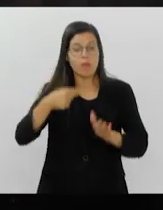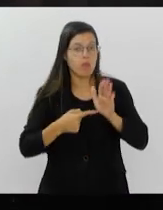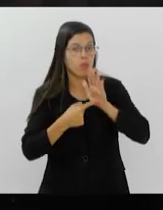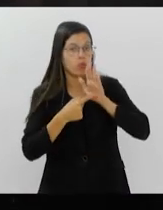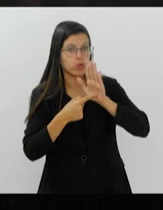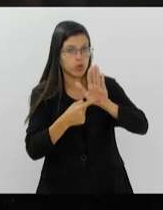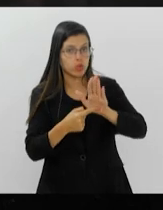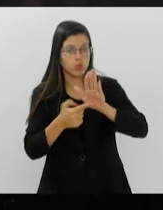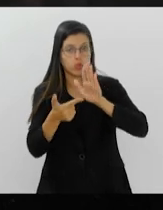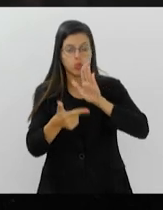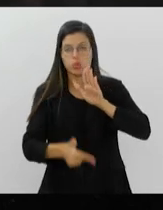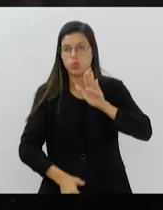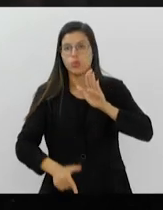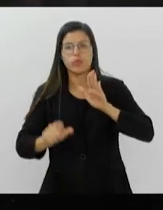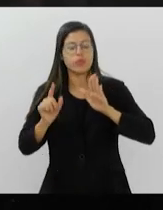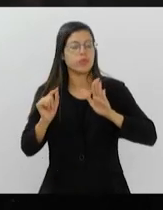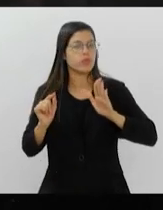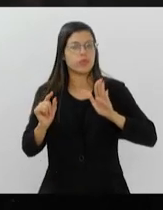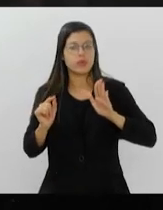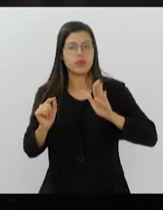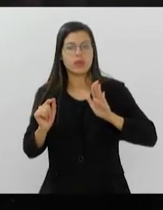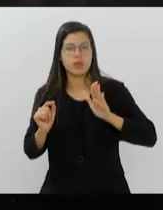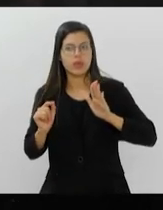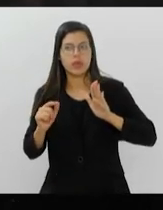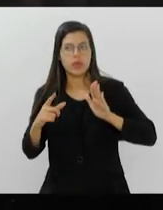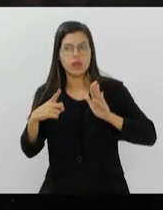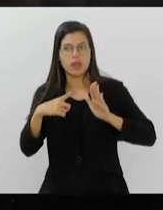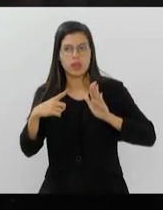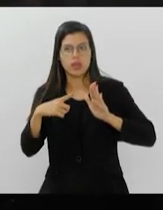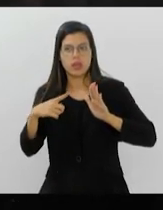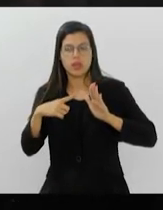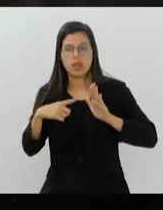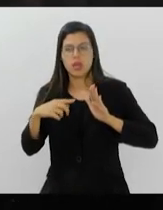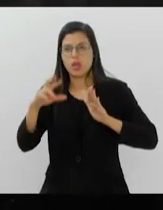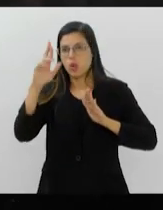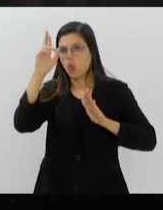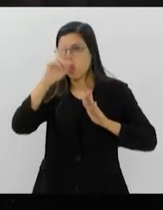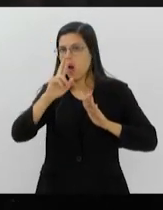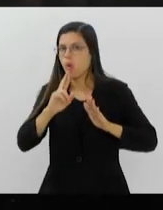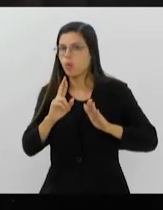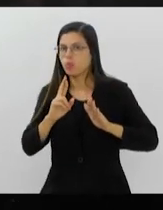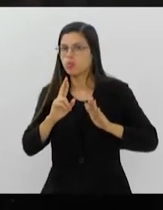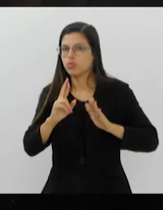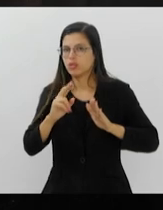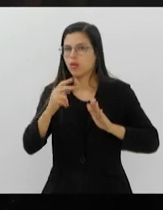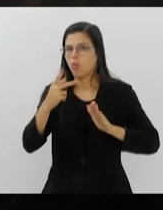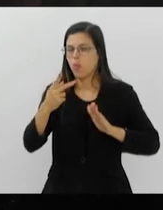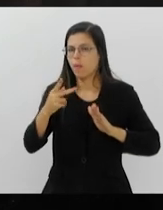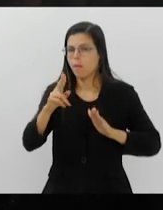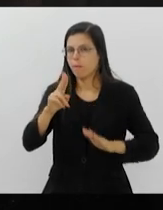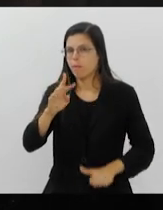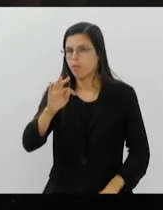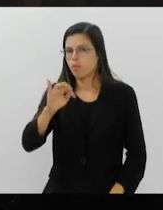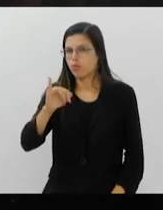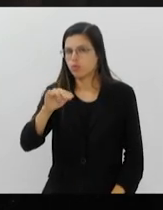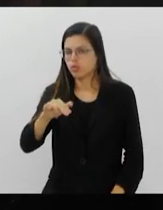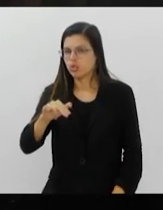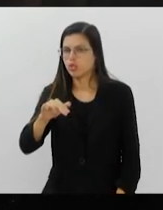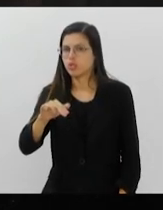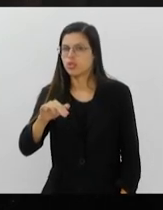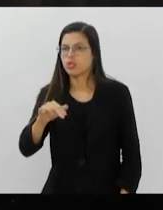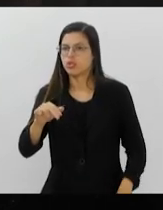que ele tem com a Rússia, deia a Rússia, o Putin, uma